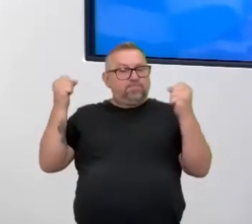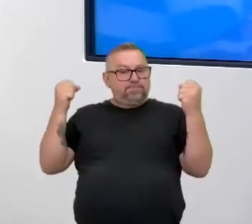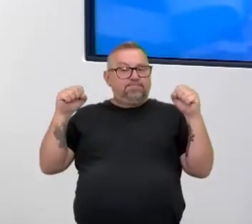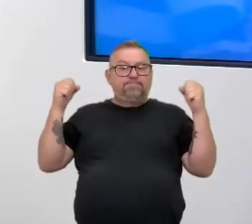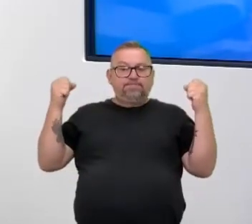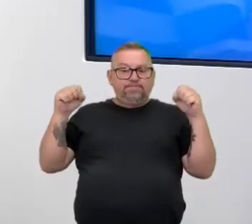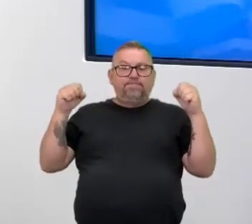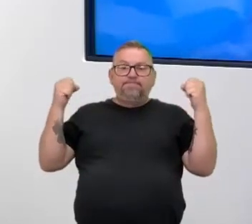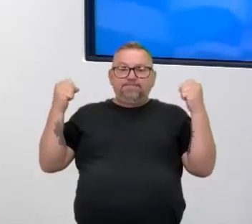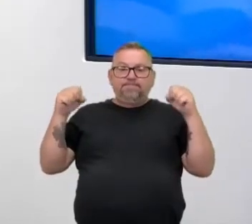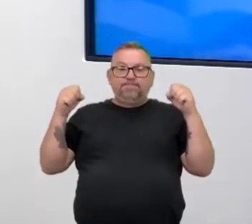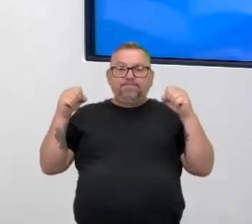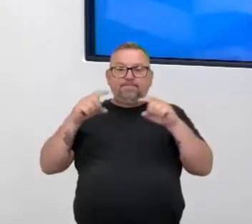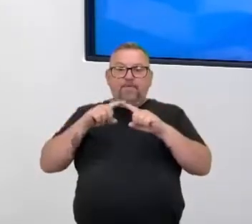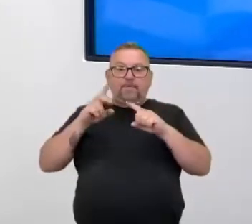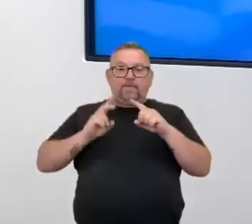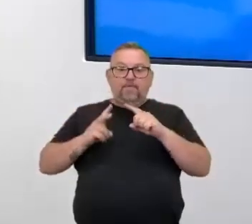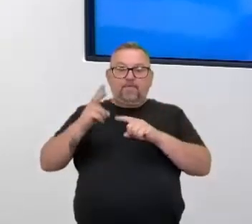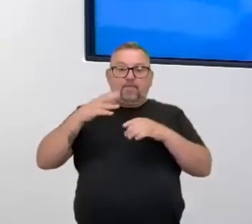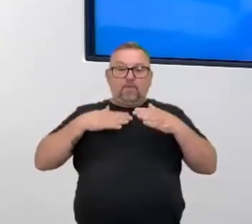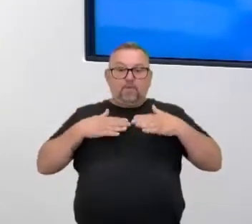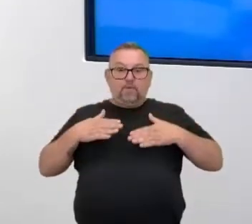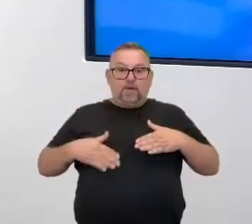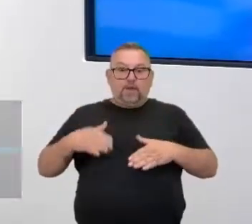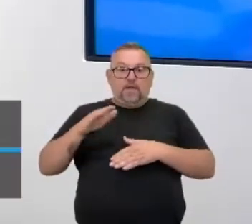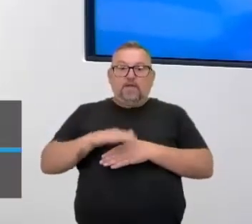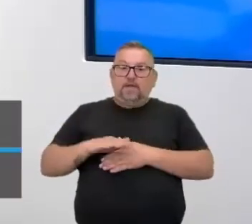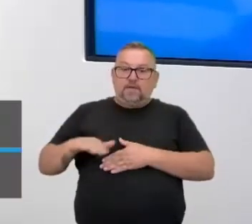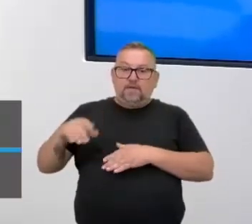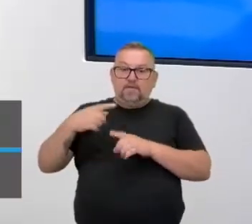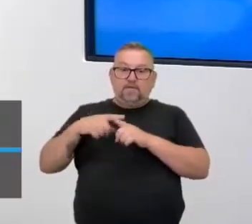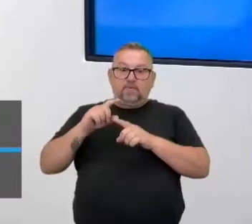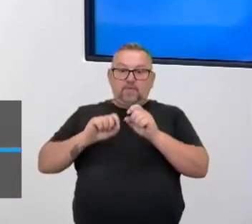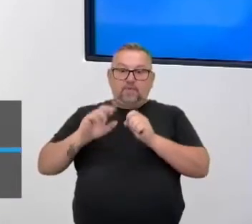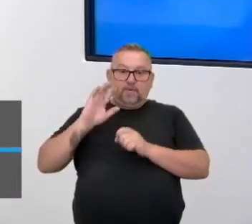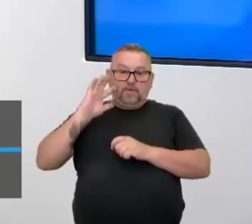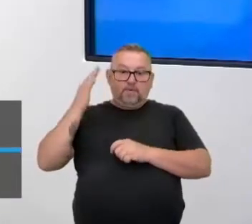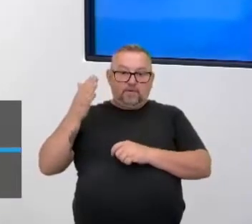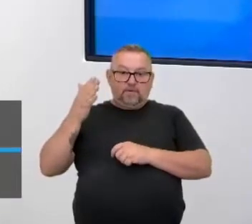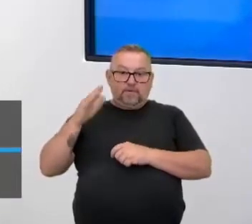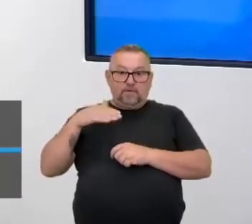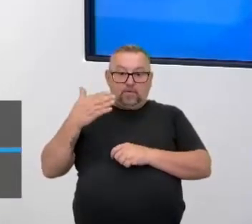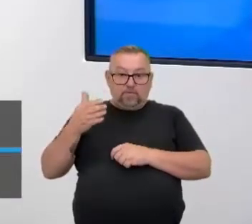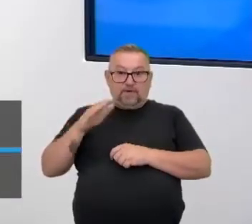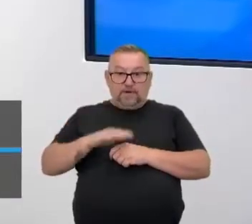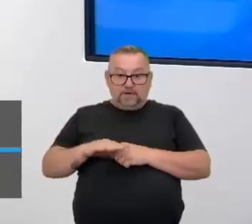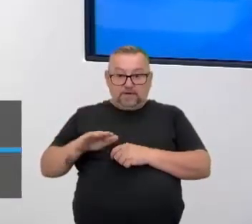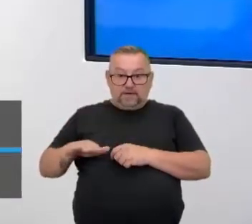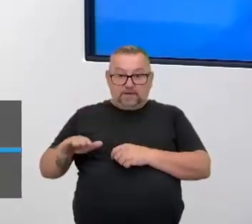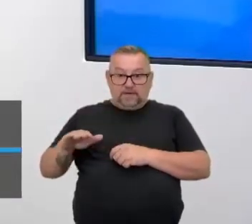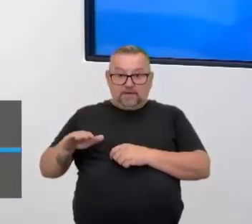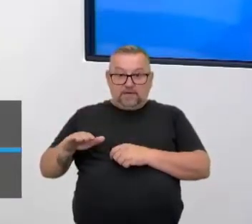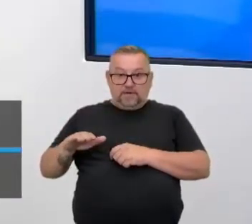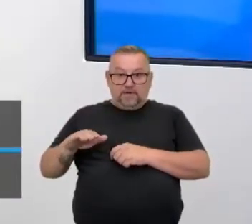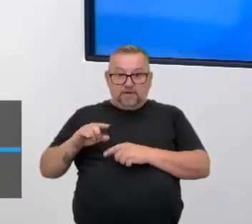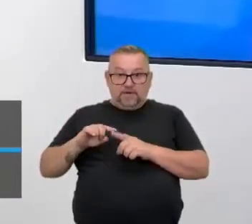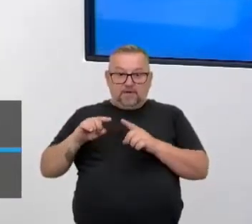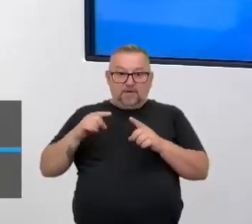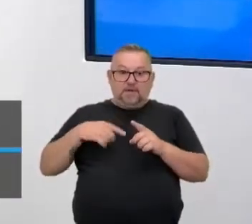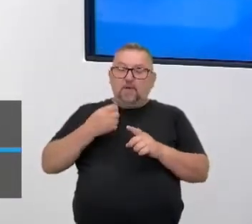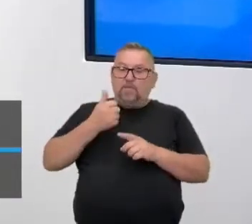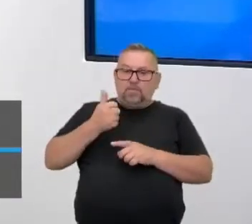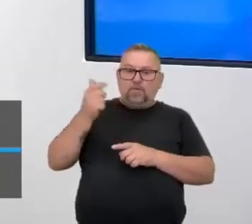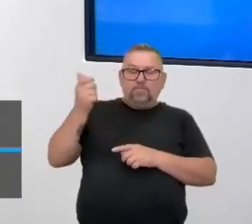a gente mantém o nosso corpo ativo desde criança. Porque a tendência de que quando você criança tome gosto pra algum